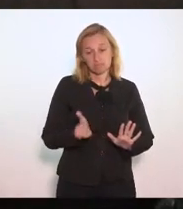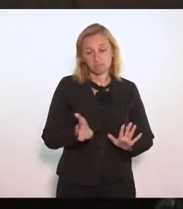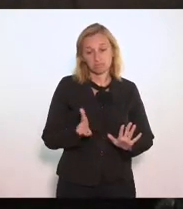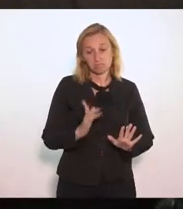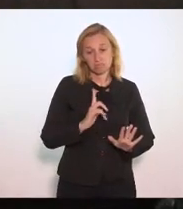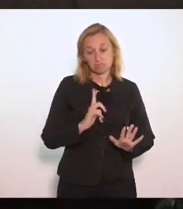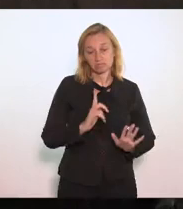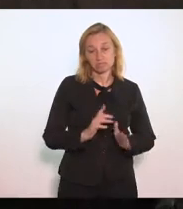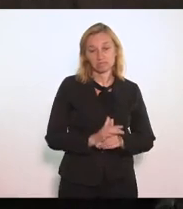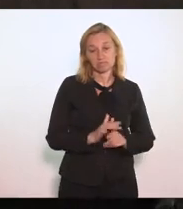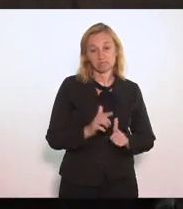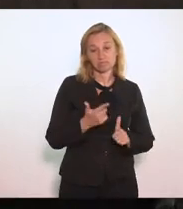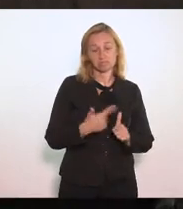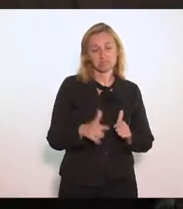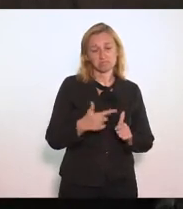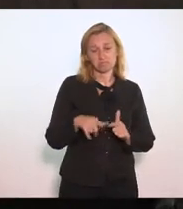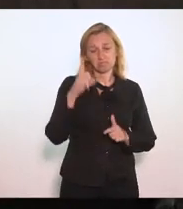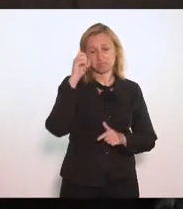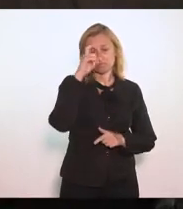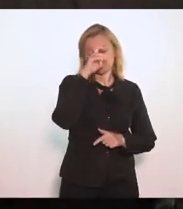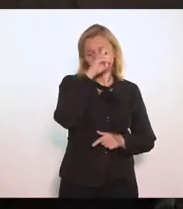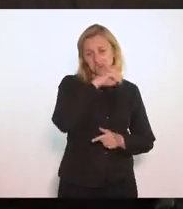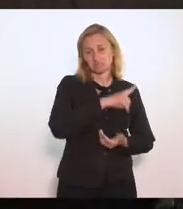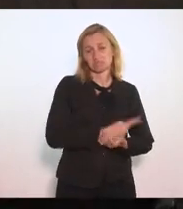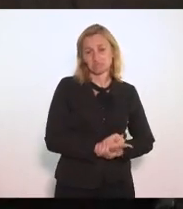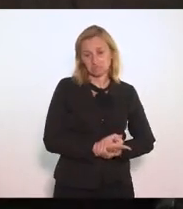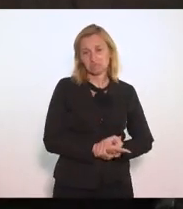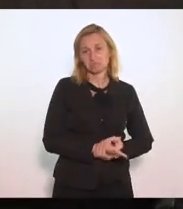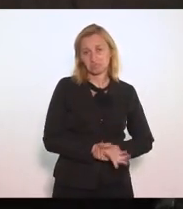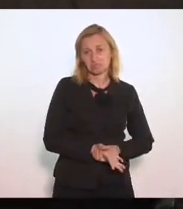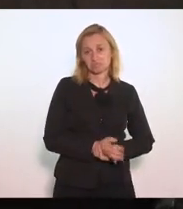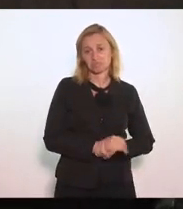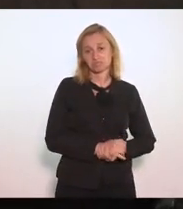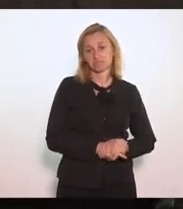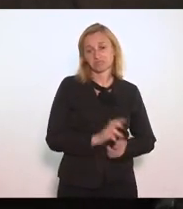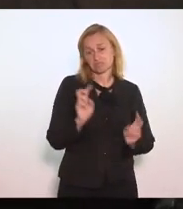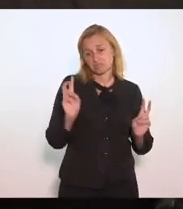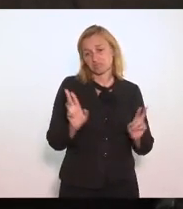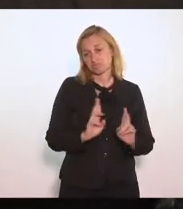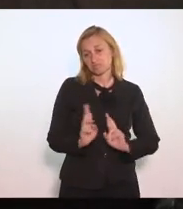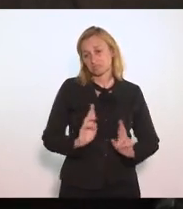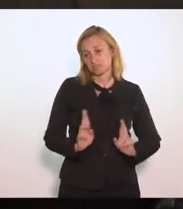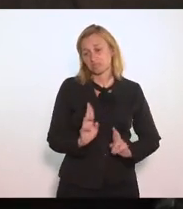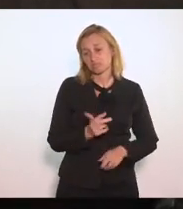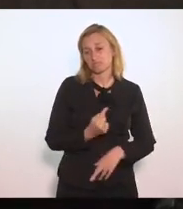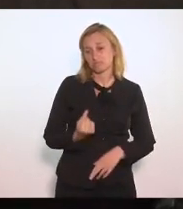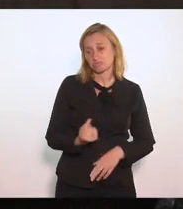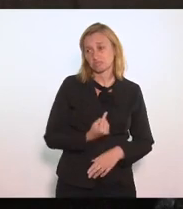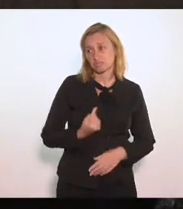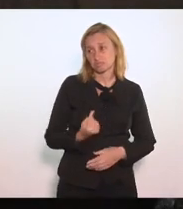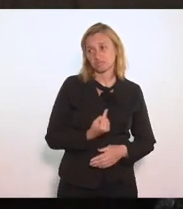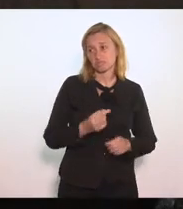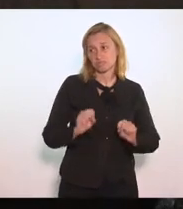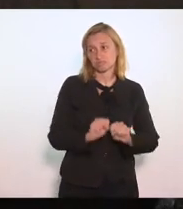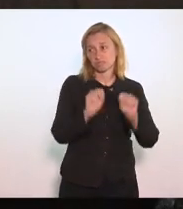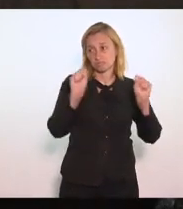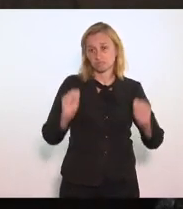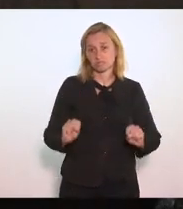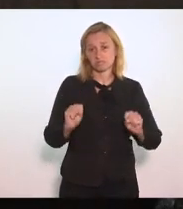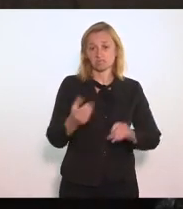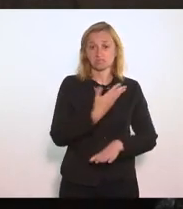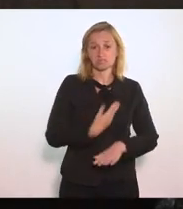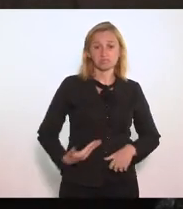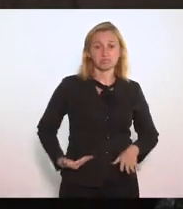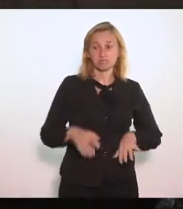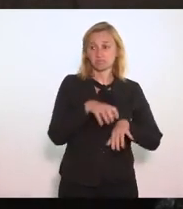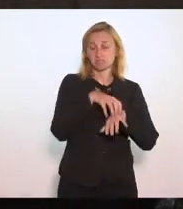De muitas dificuldades Se não Perto do colapso Em relação Aos nossos Sistemas Públicos De